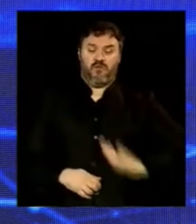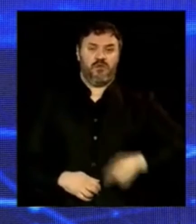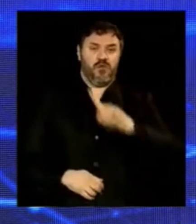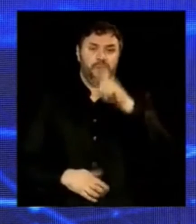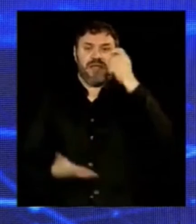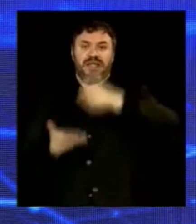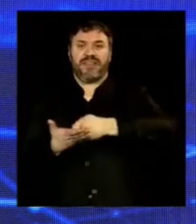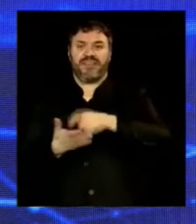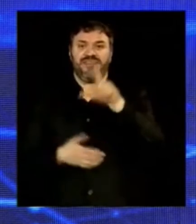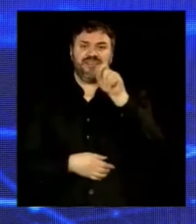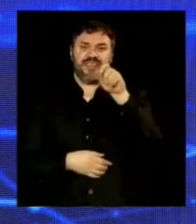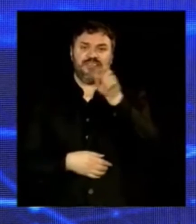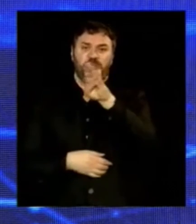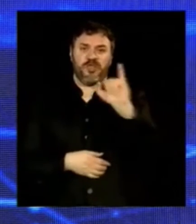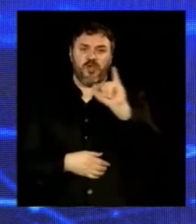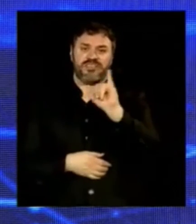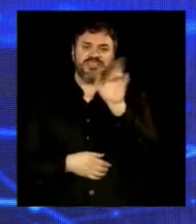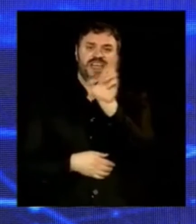de reais da dívida.